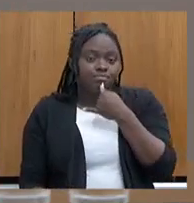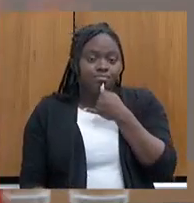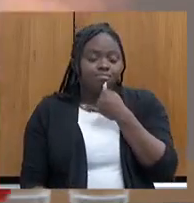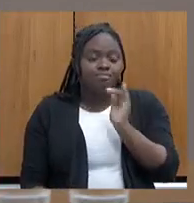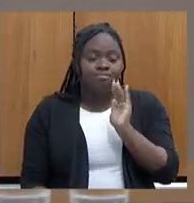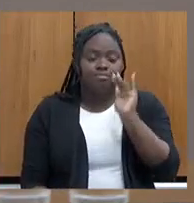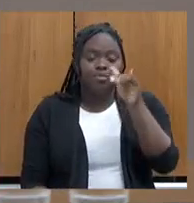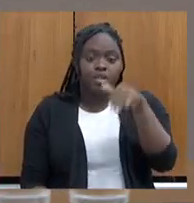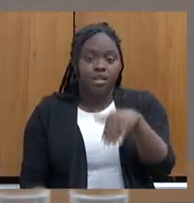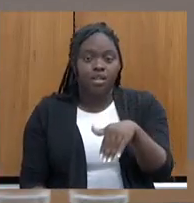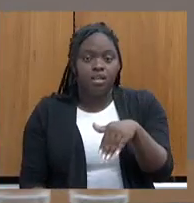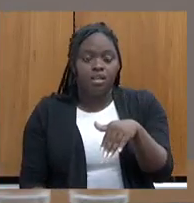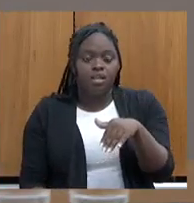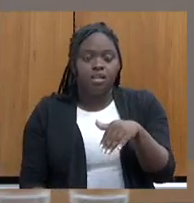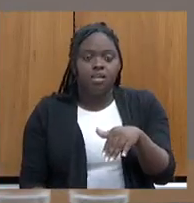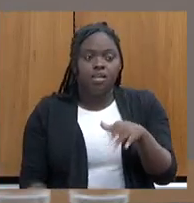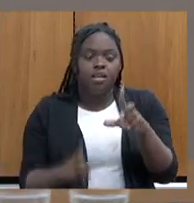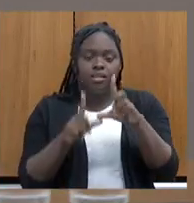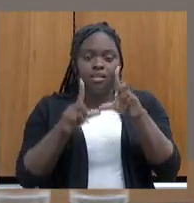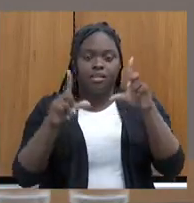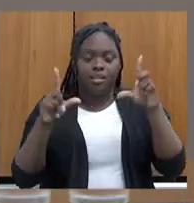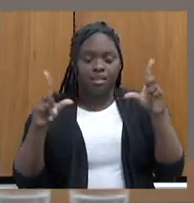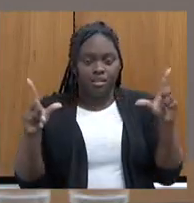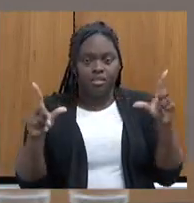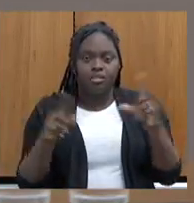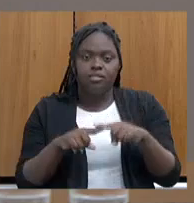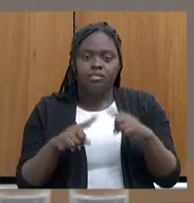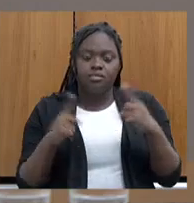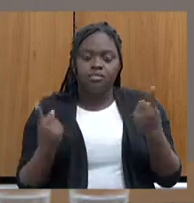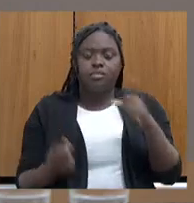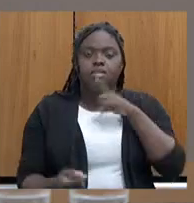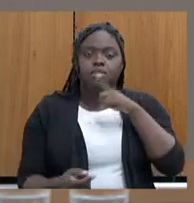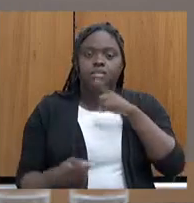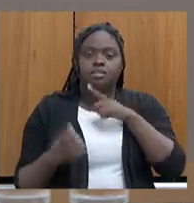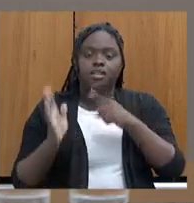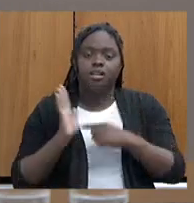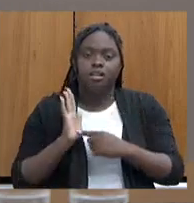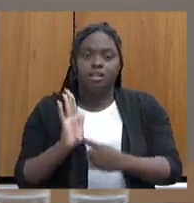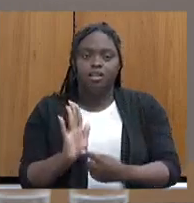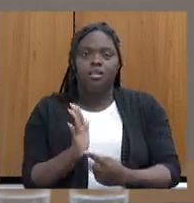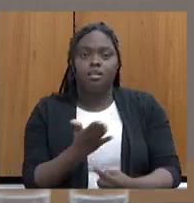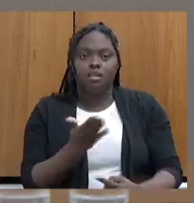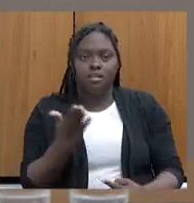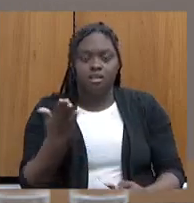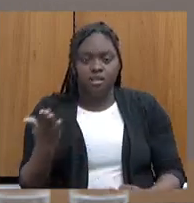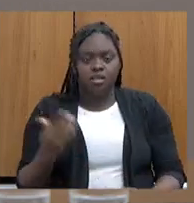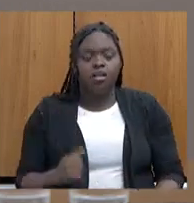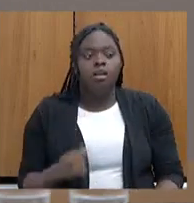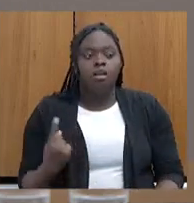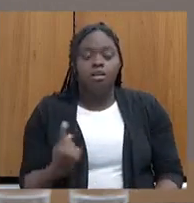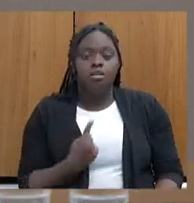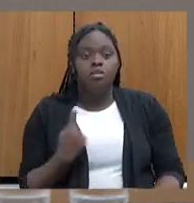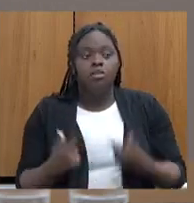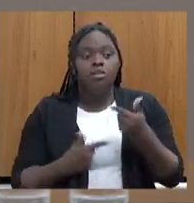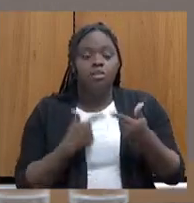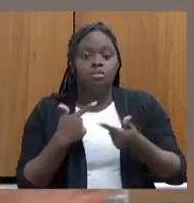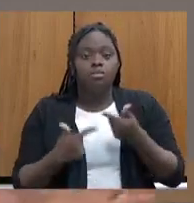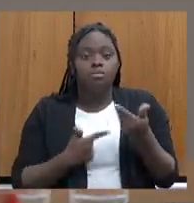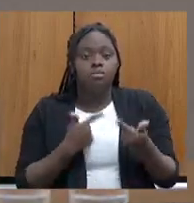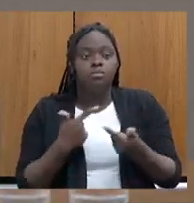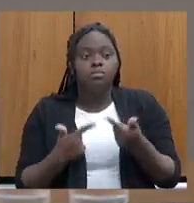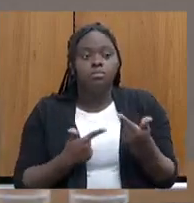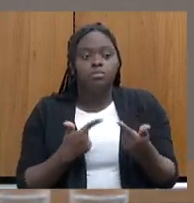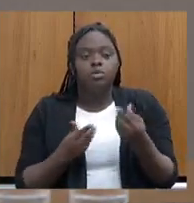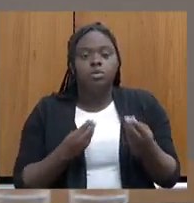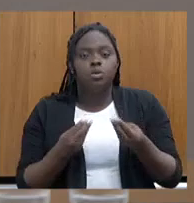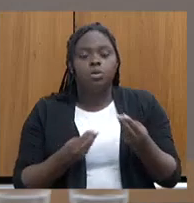pularam a tela da concepção, mas eu tenho ela aqui para mostrar para vocês. A gente trabalha com... Como ele